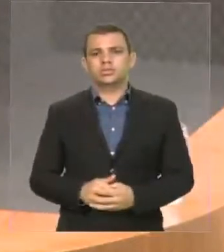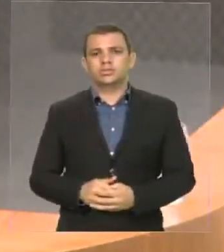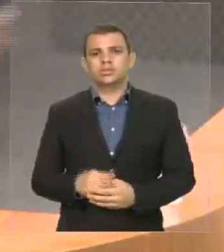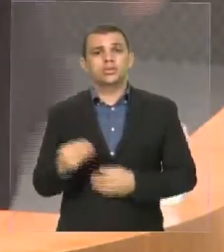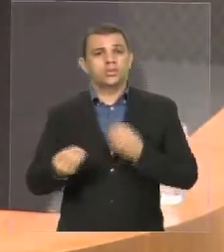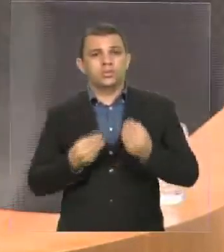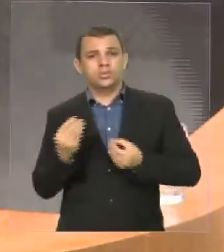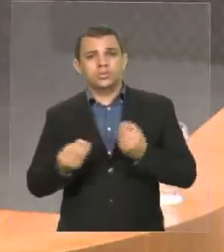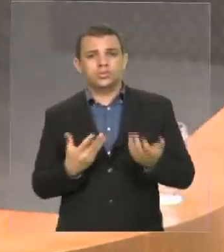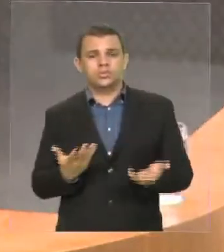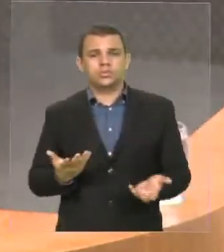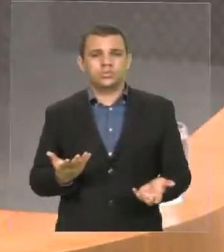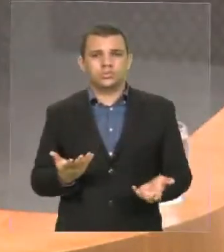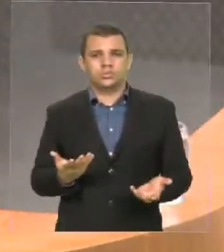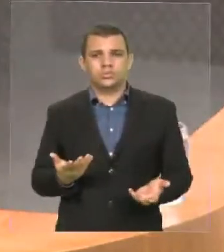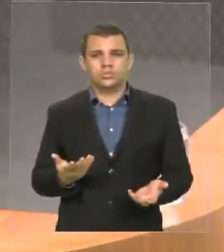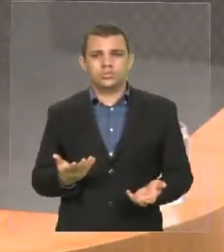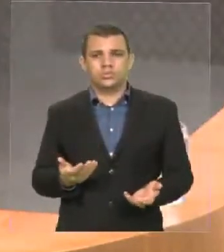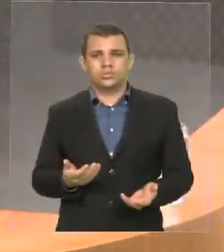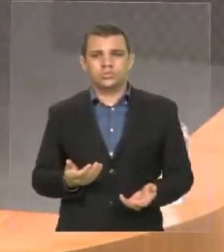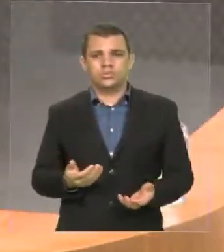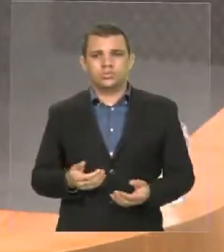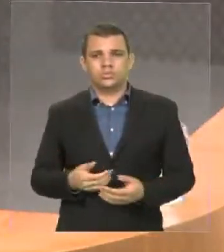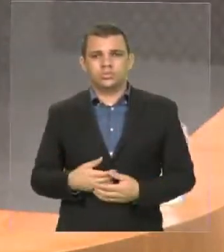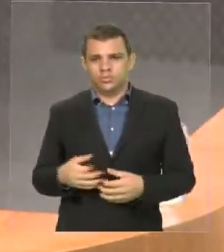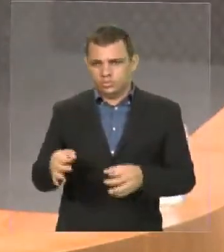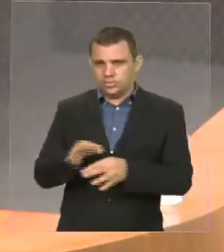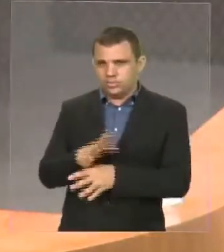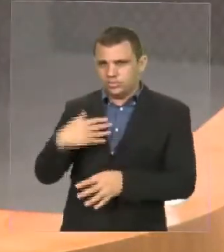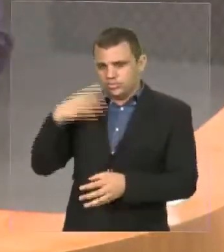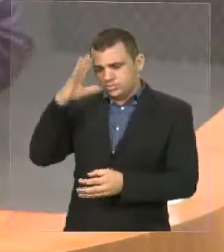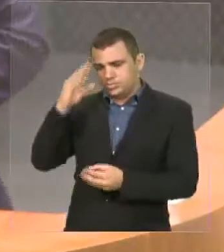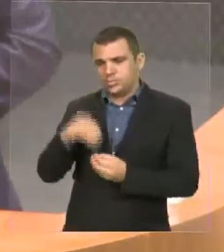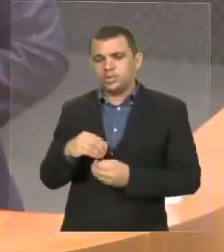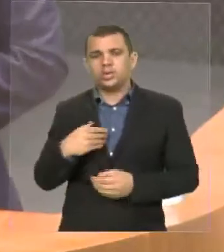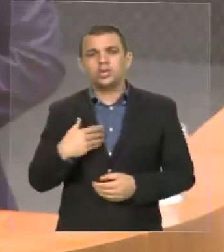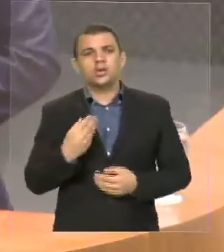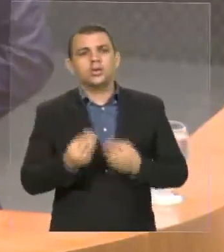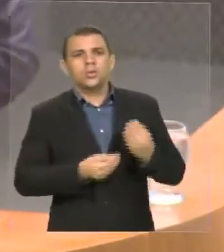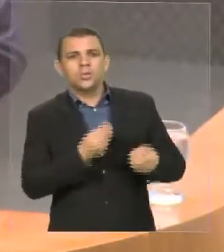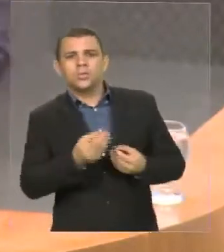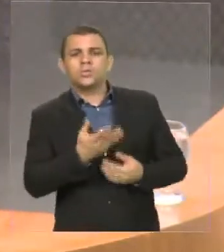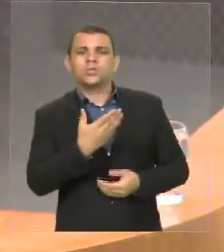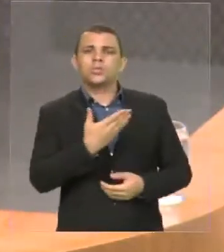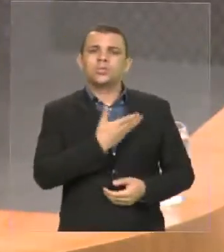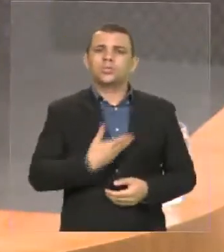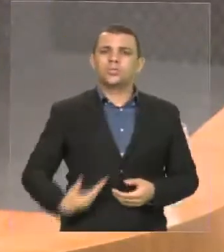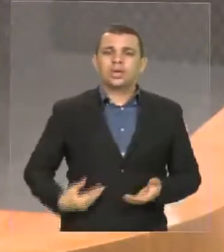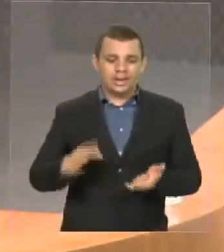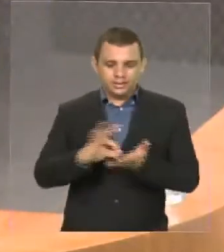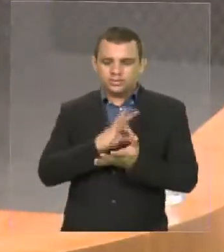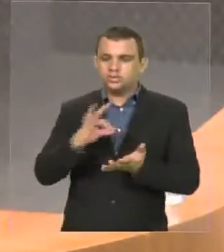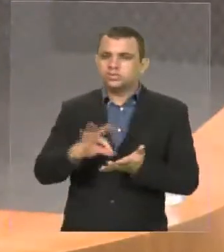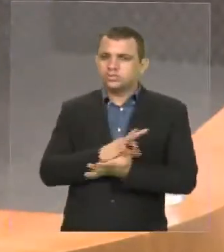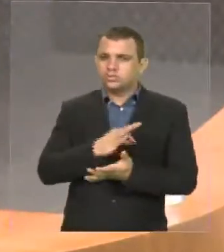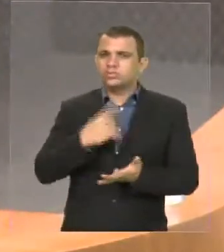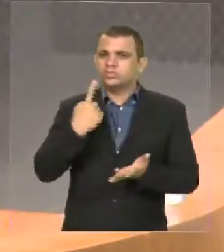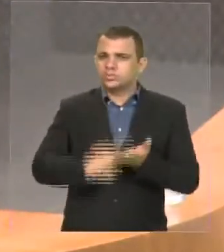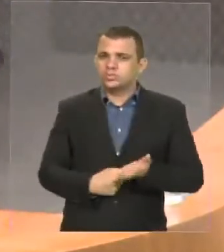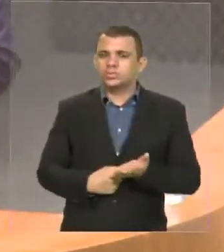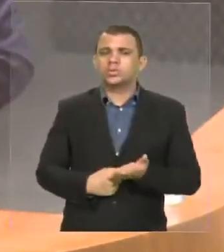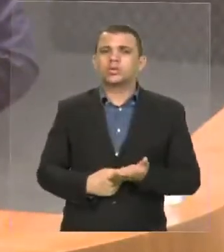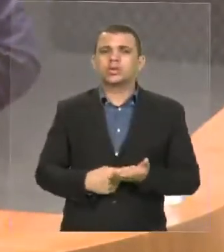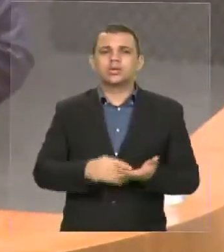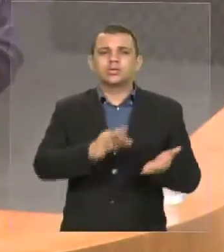permite o senhor? Obrigado. Vou lhe passar, só para terminar meu raciocínio. Como que o governador, assinando esse acordo, poderá